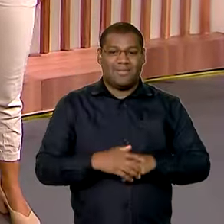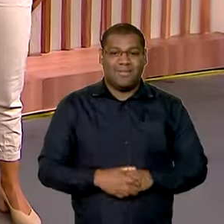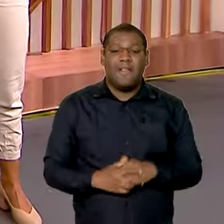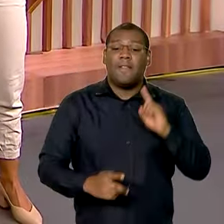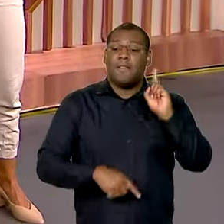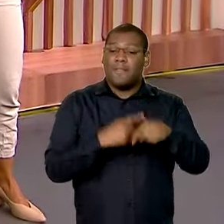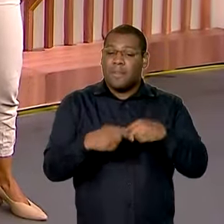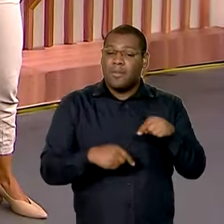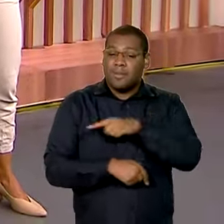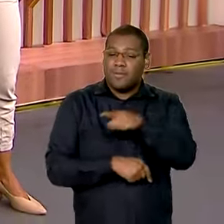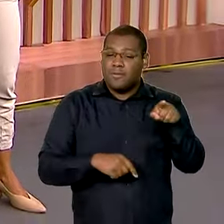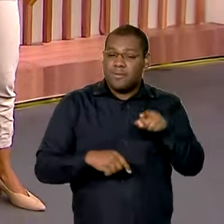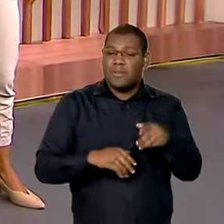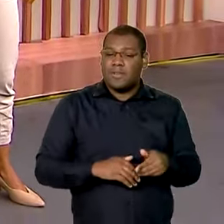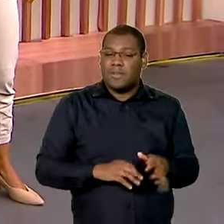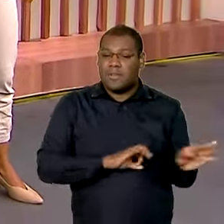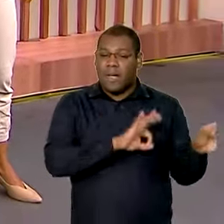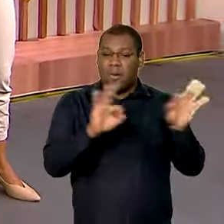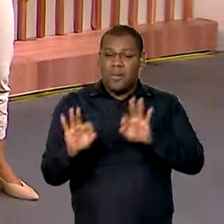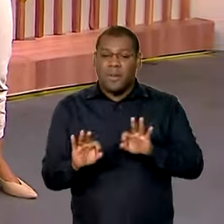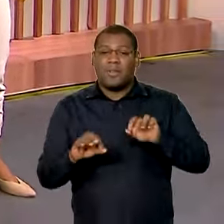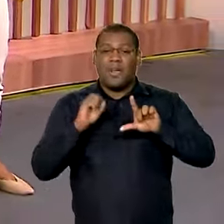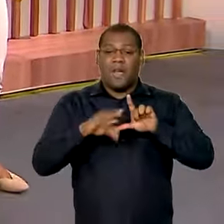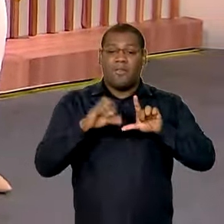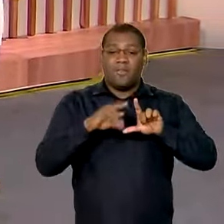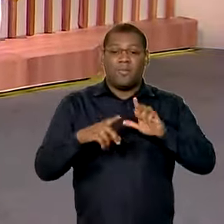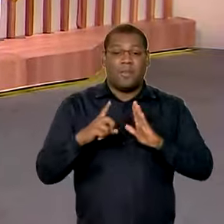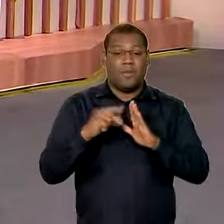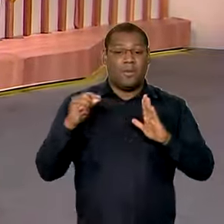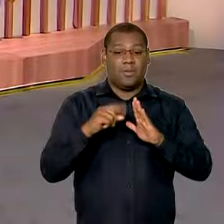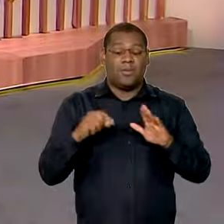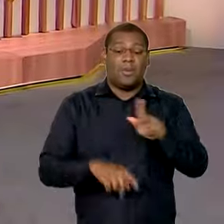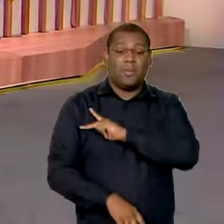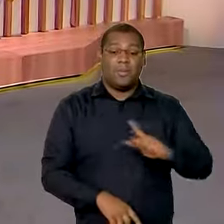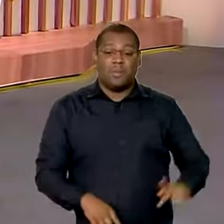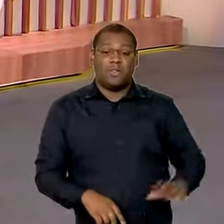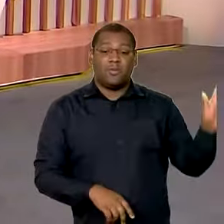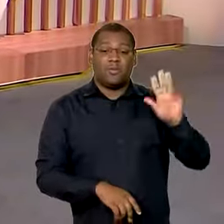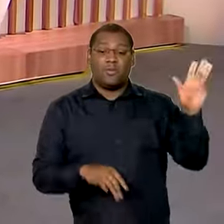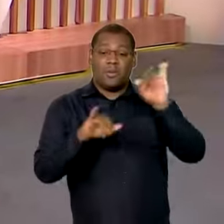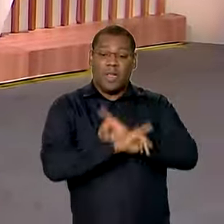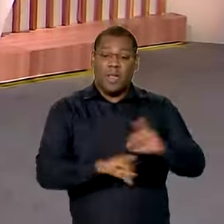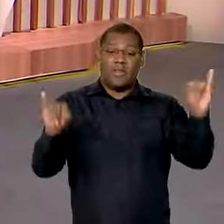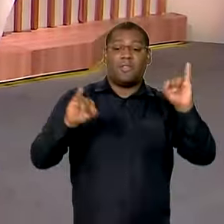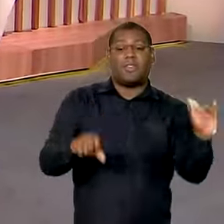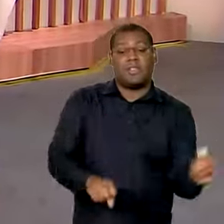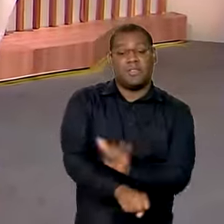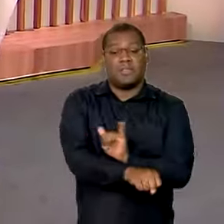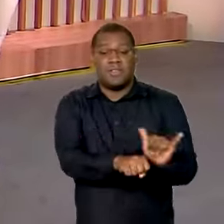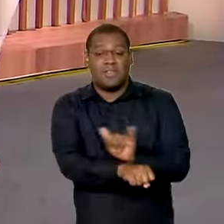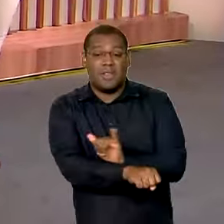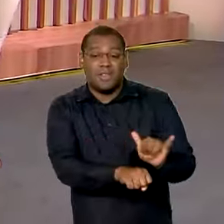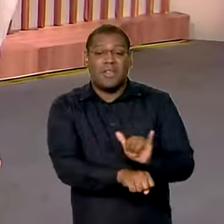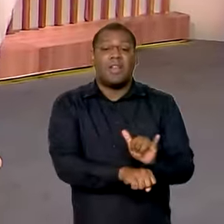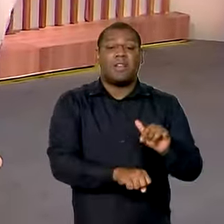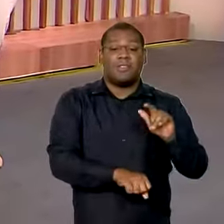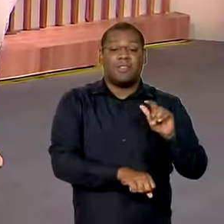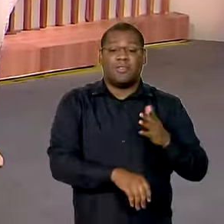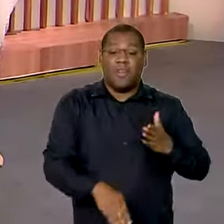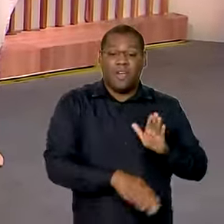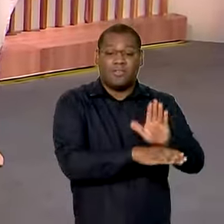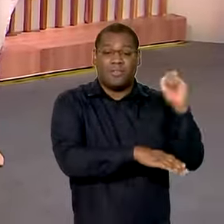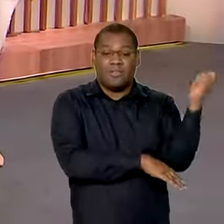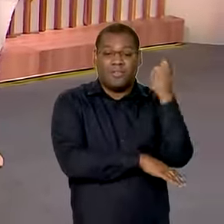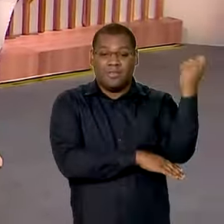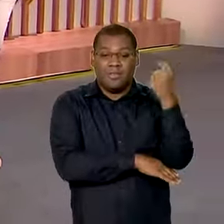pouco você acompanha ao vivo do Palácio do Planalto o anúncio do presidente Lula sobre medidas relacionadas ao Rio Grande do Sul olha